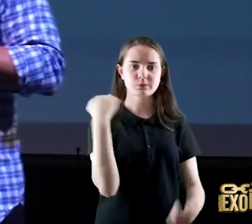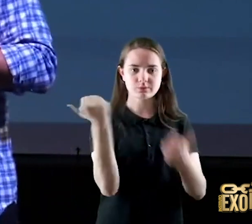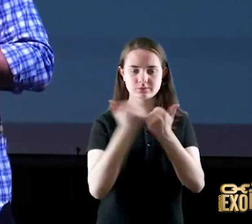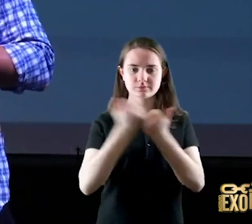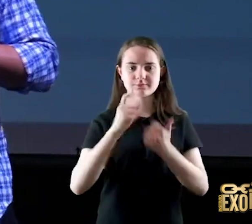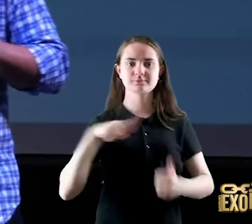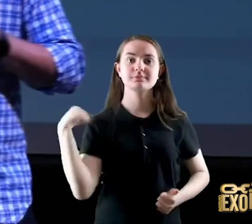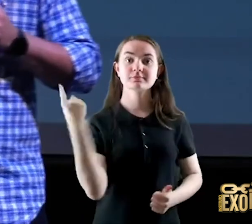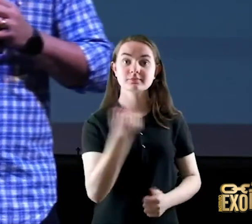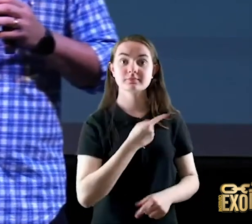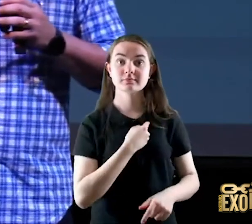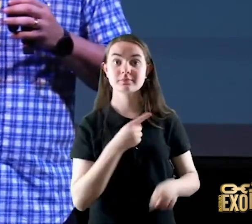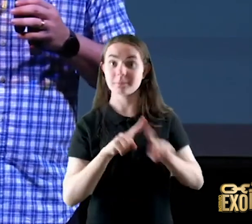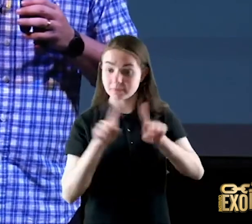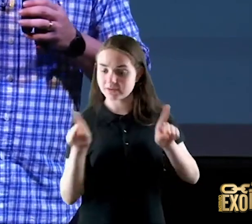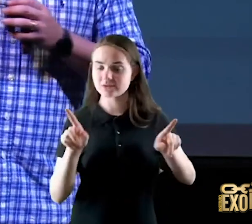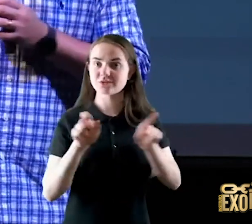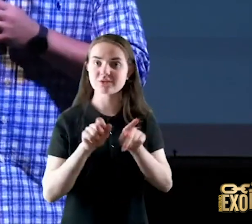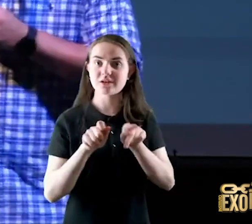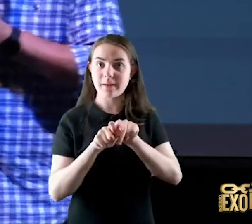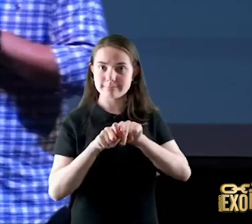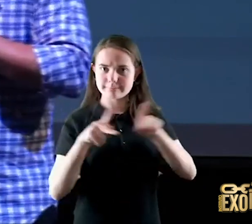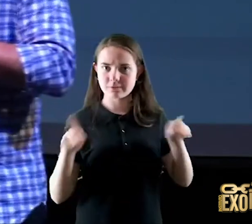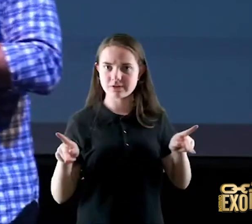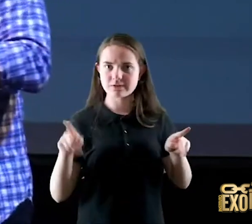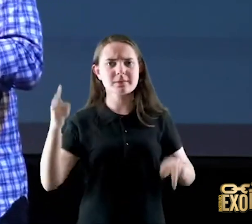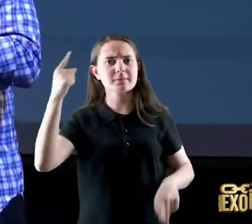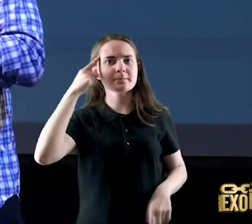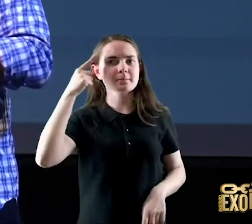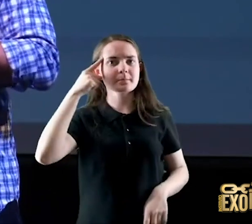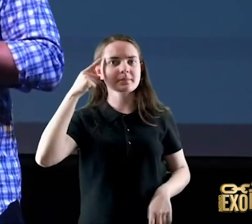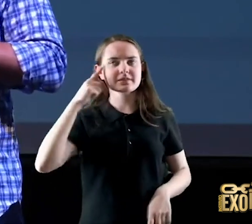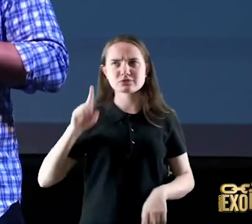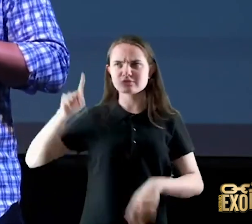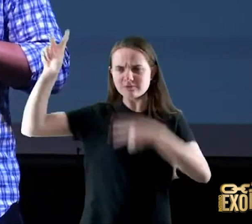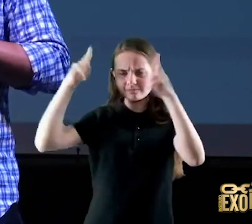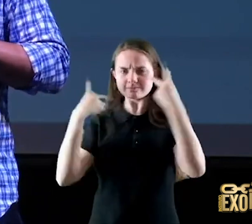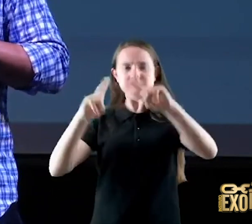apocalipse gente pensa um Deus que não perde